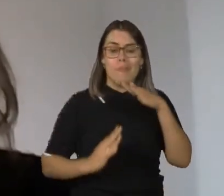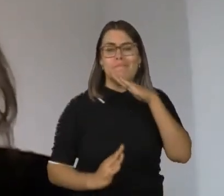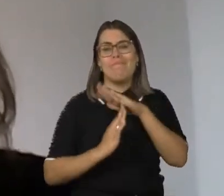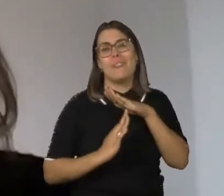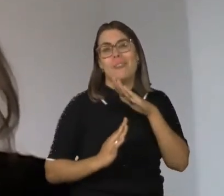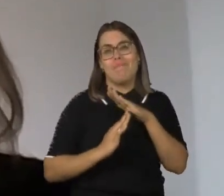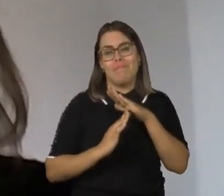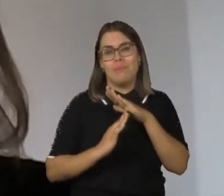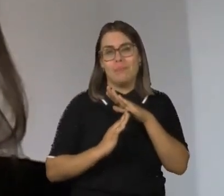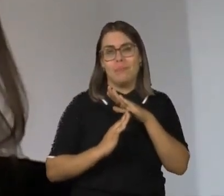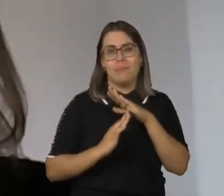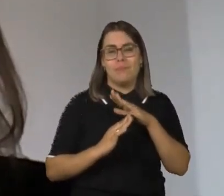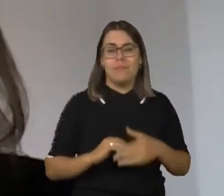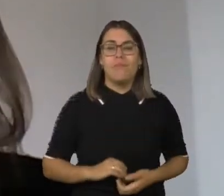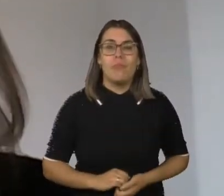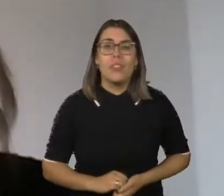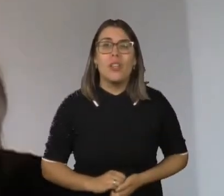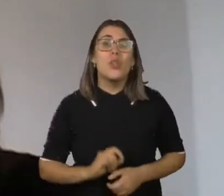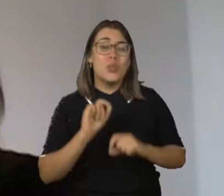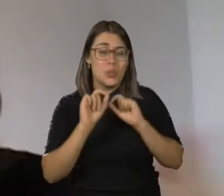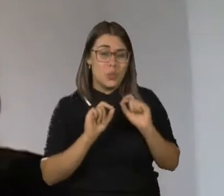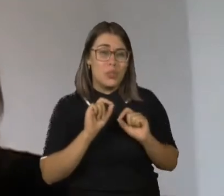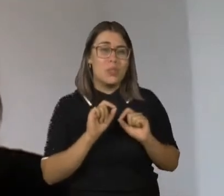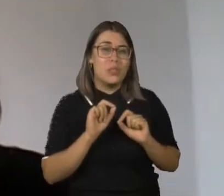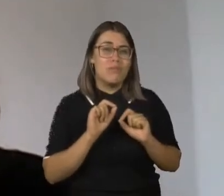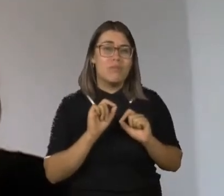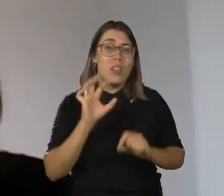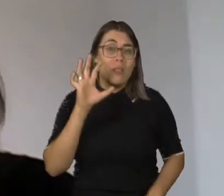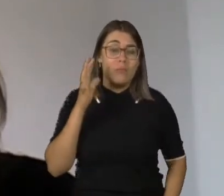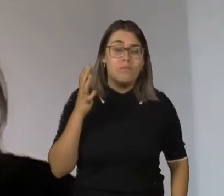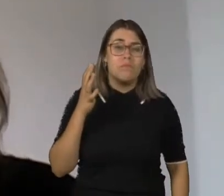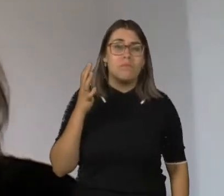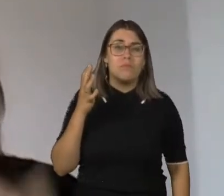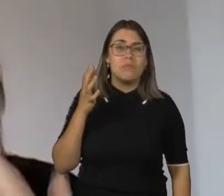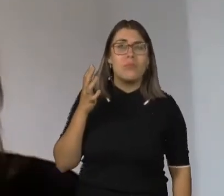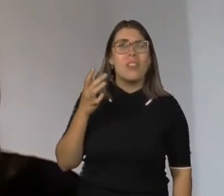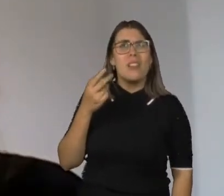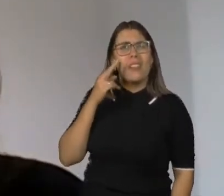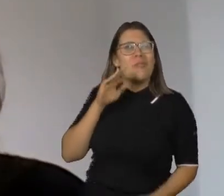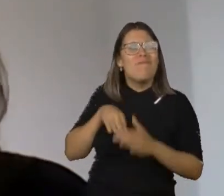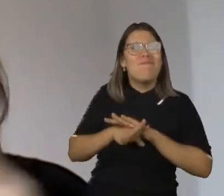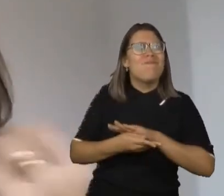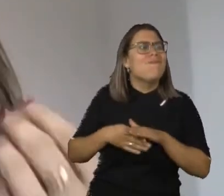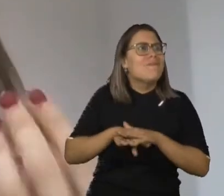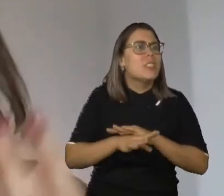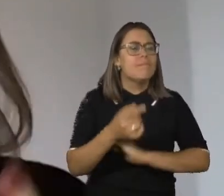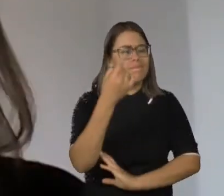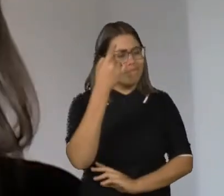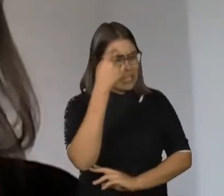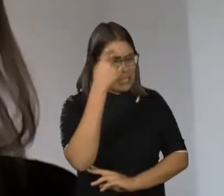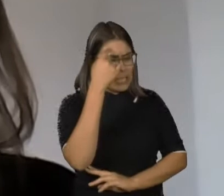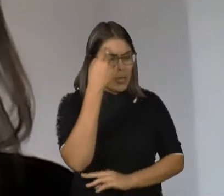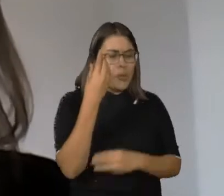em relação ao aprender. Isso já, desde esse momento, me causou muito incômodo, eu pensava muito nos